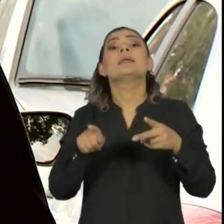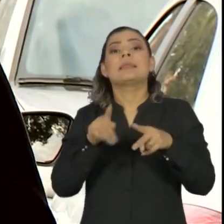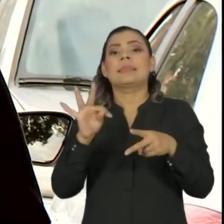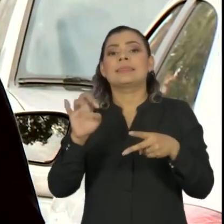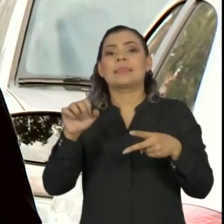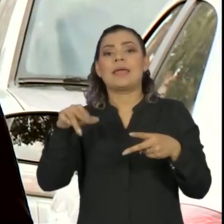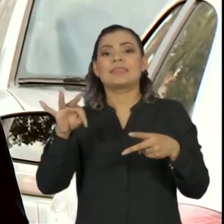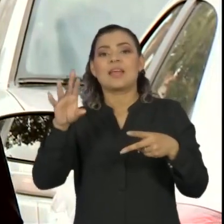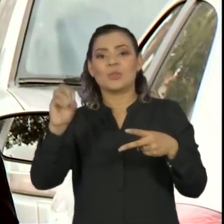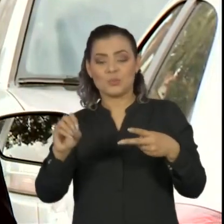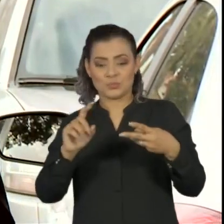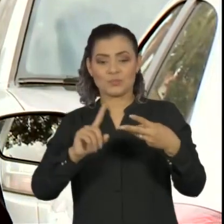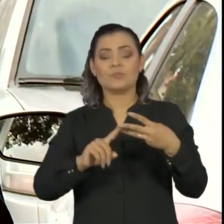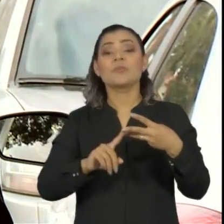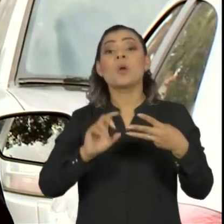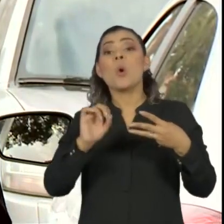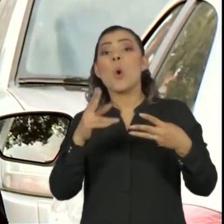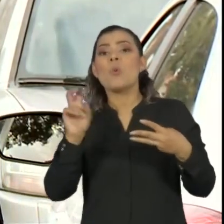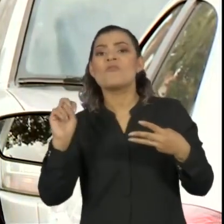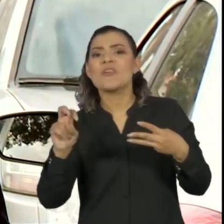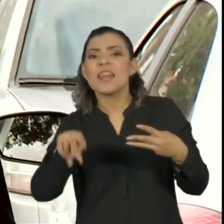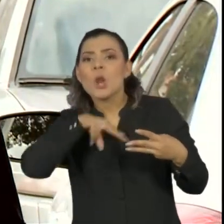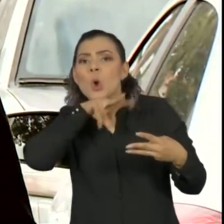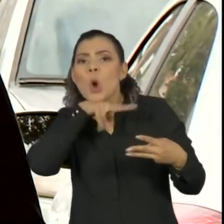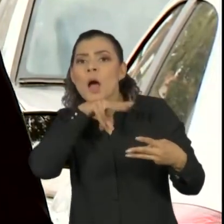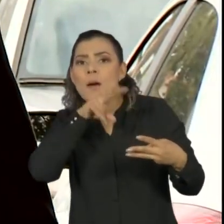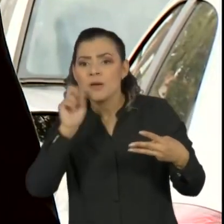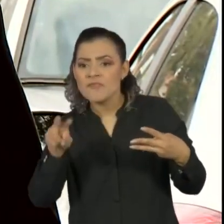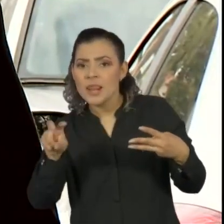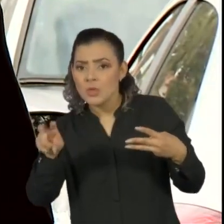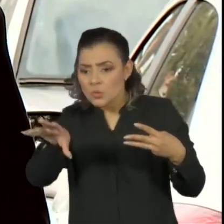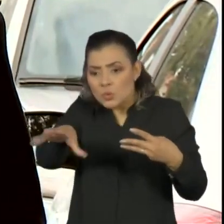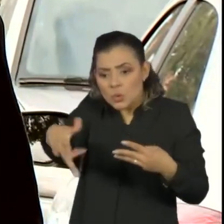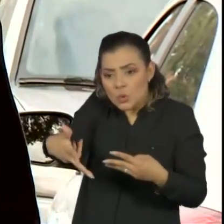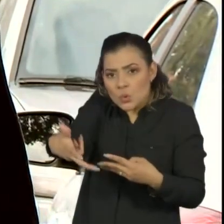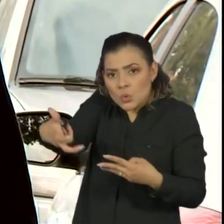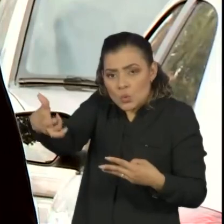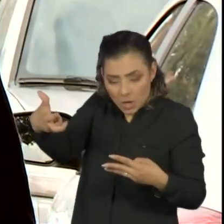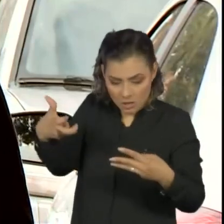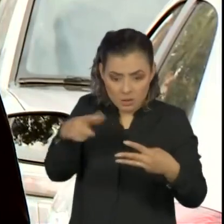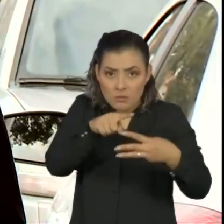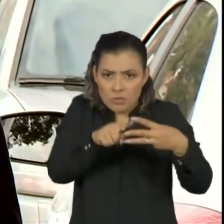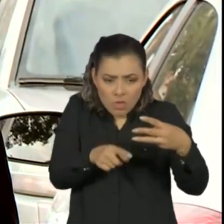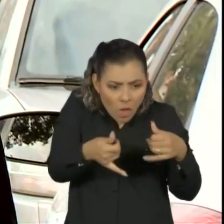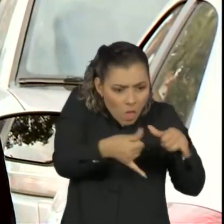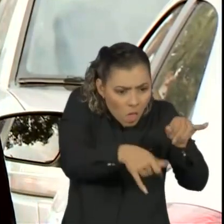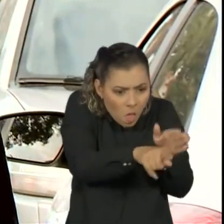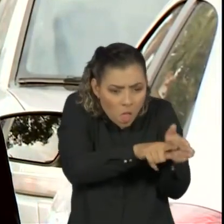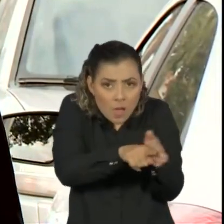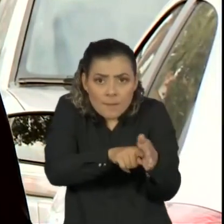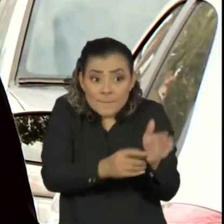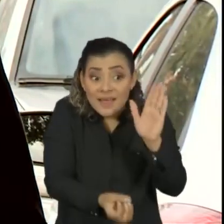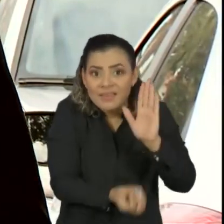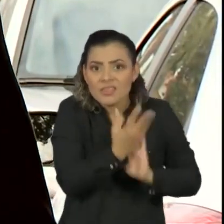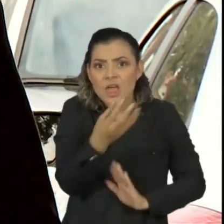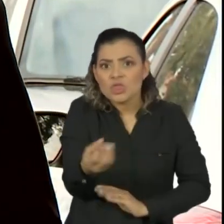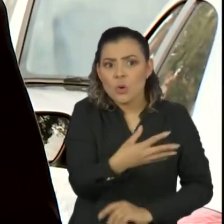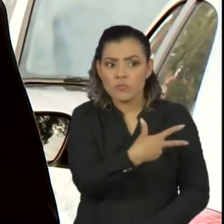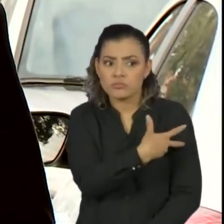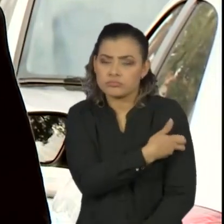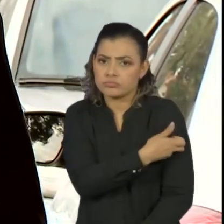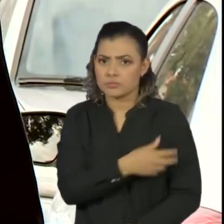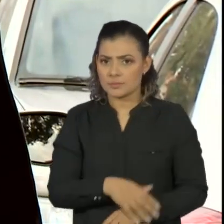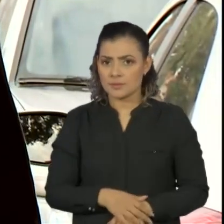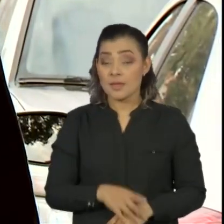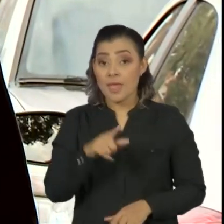pesquisadores selecionarão os anticorpos neutralizantes produzidos pelos cavalos para a criação do soro. A ideia é injetar